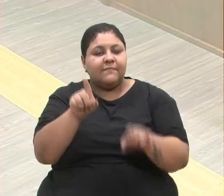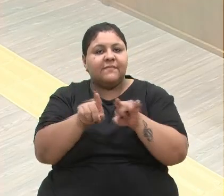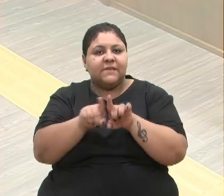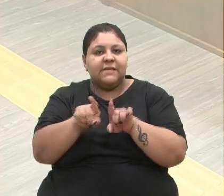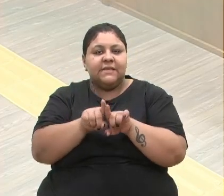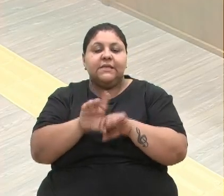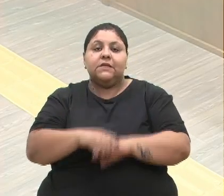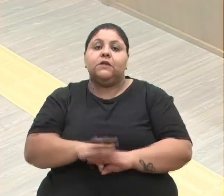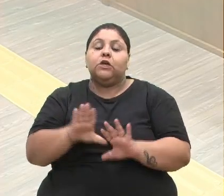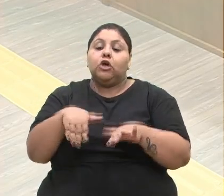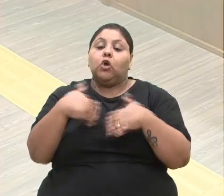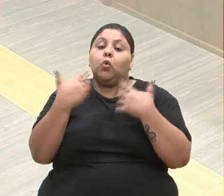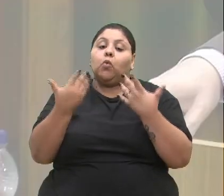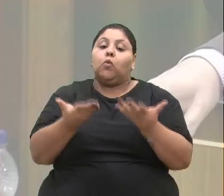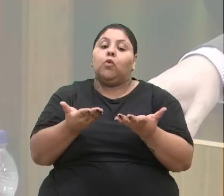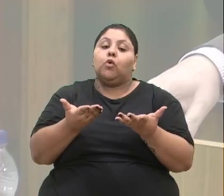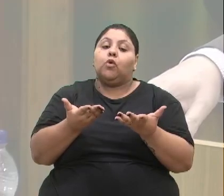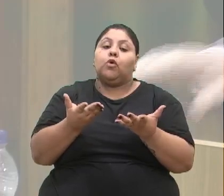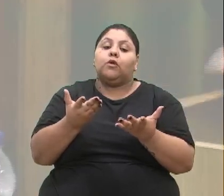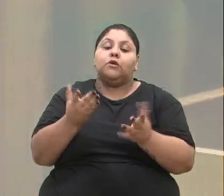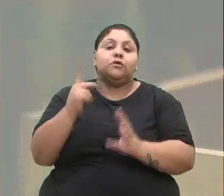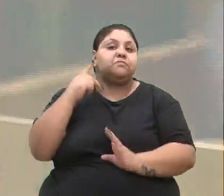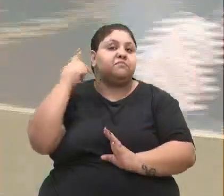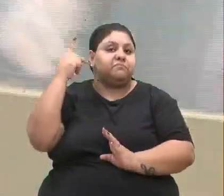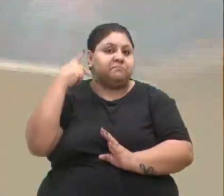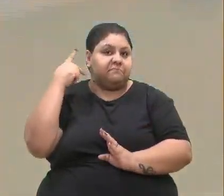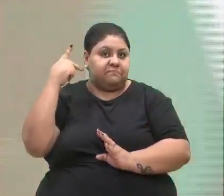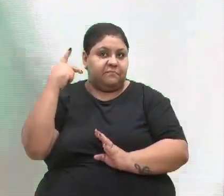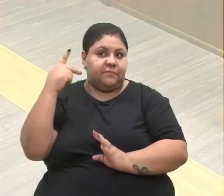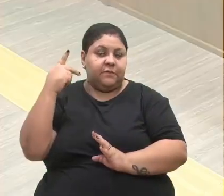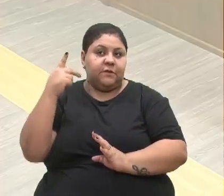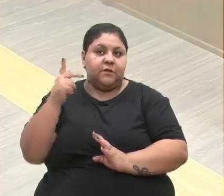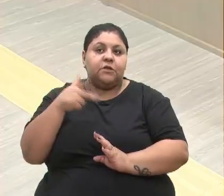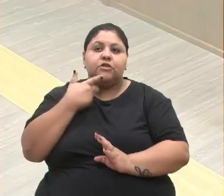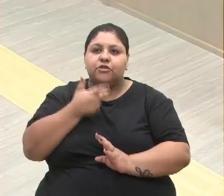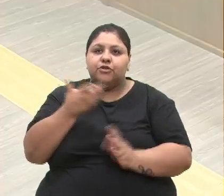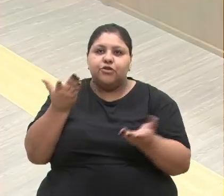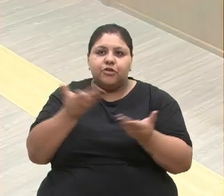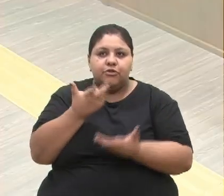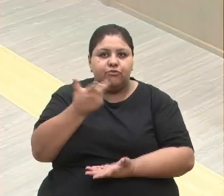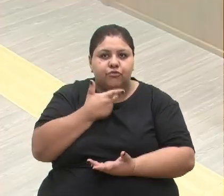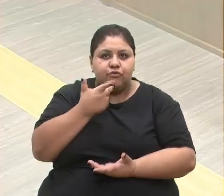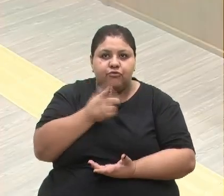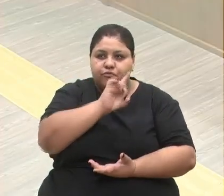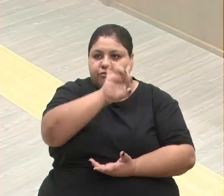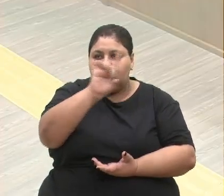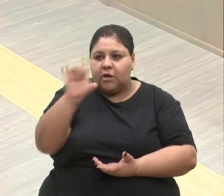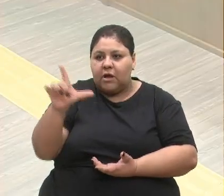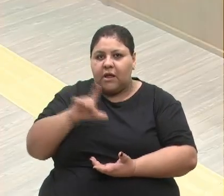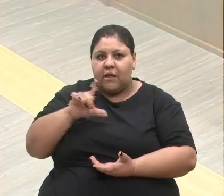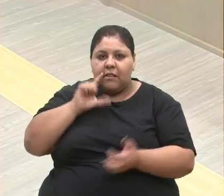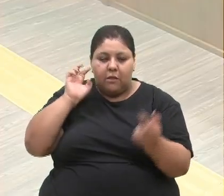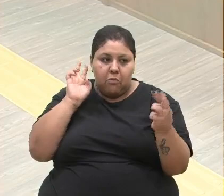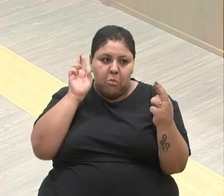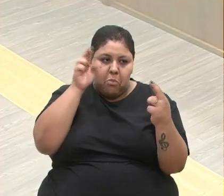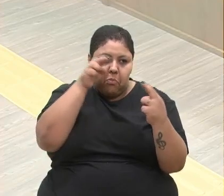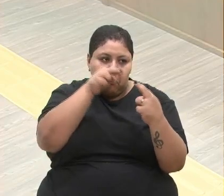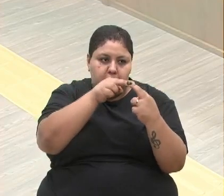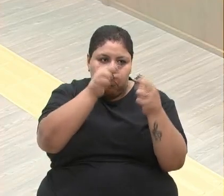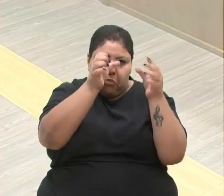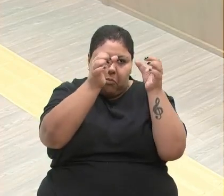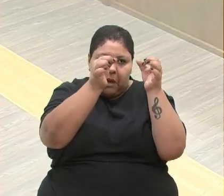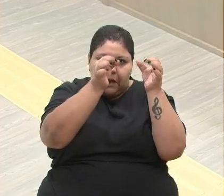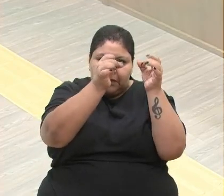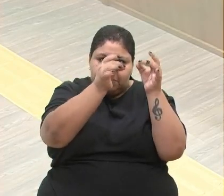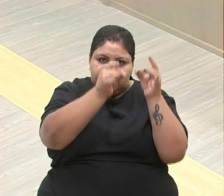Quando a gente entra na política, eu já disse que cada um possui uma referência, uma especialidade